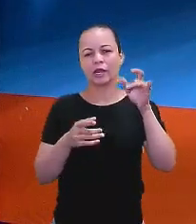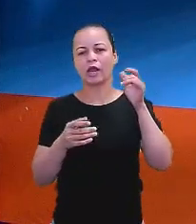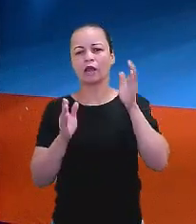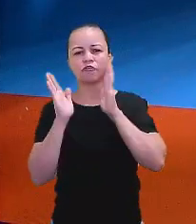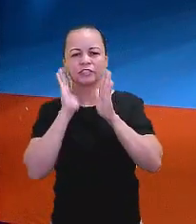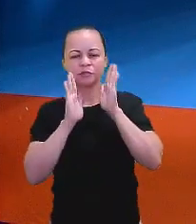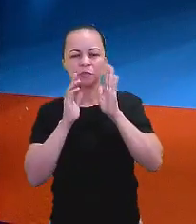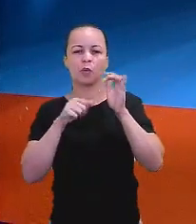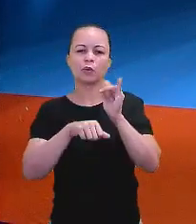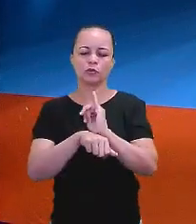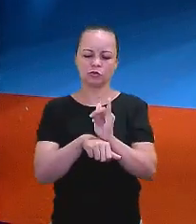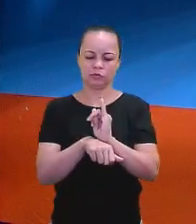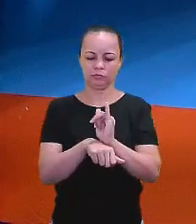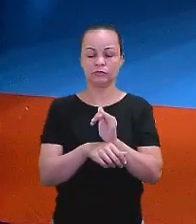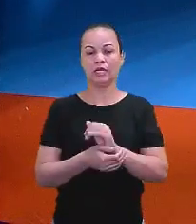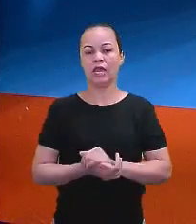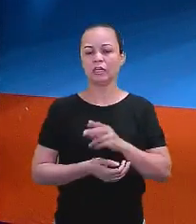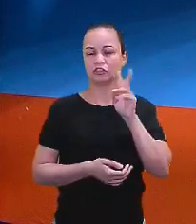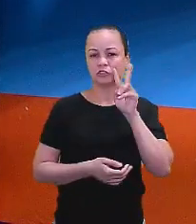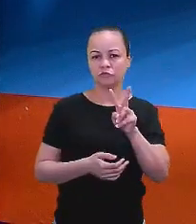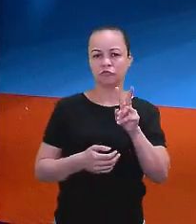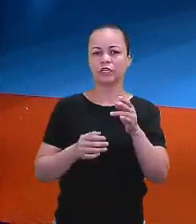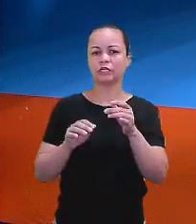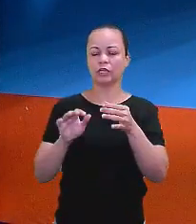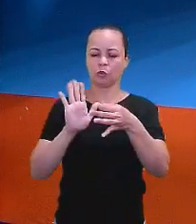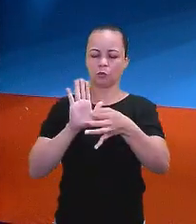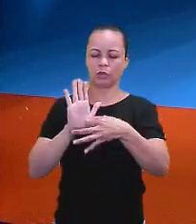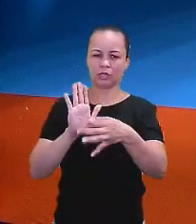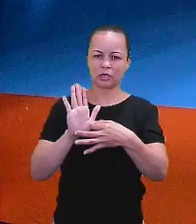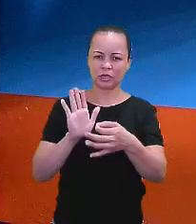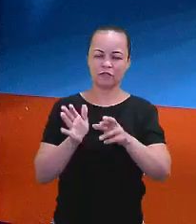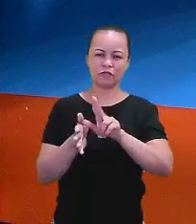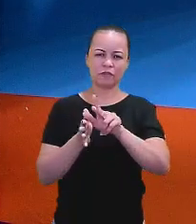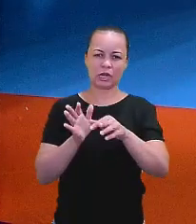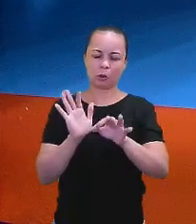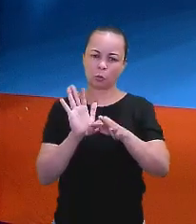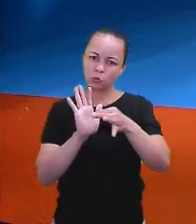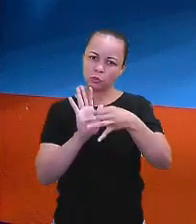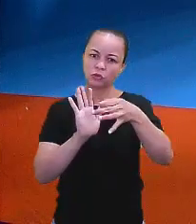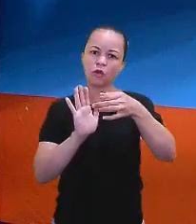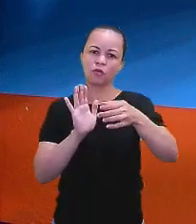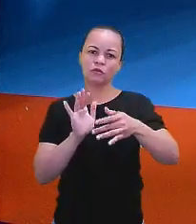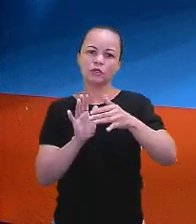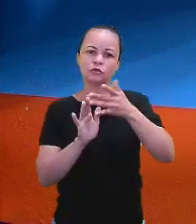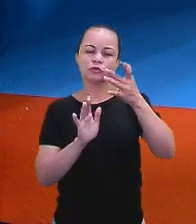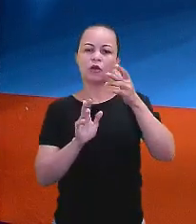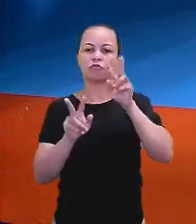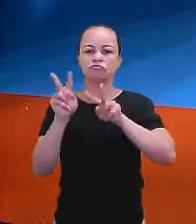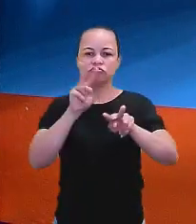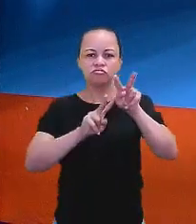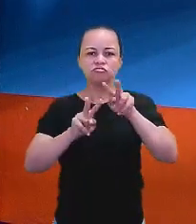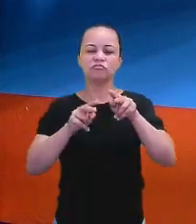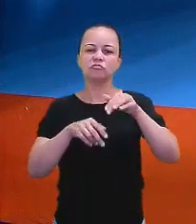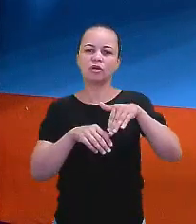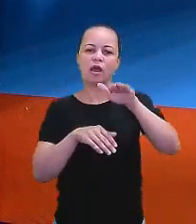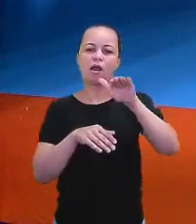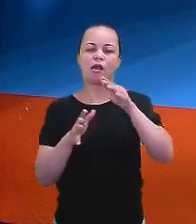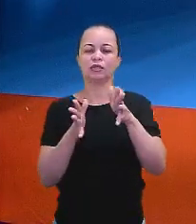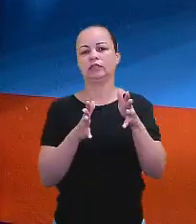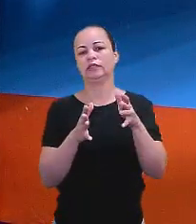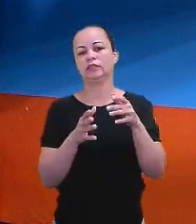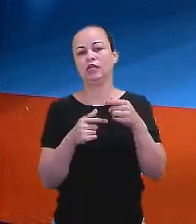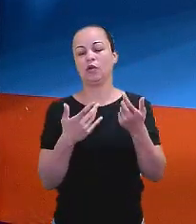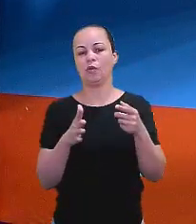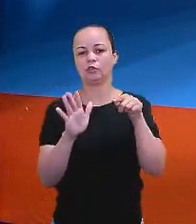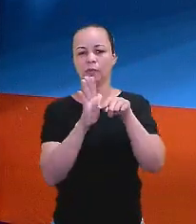última aula da gente lá. Ela está com o número de visualizações lá em cima. Tá, gente? Então, as perguntas de lá. Eu vou trazer para